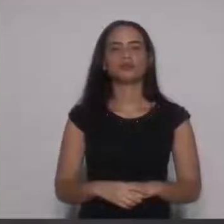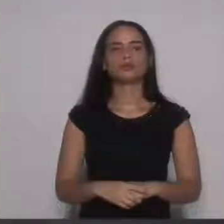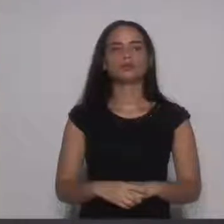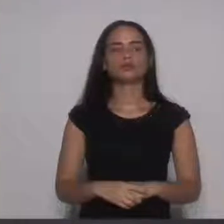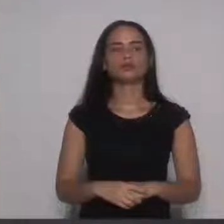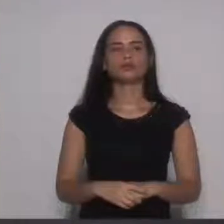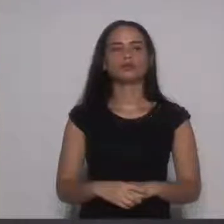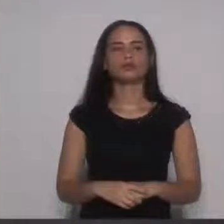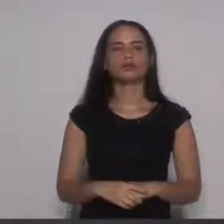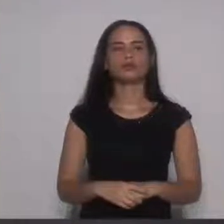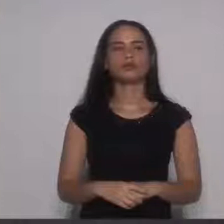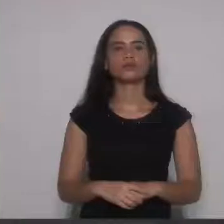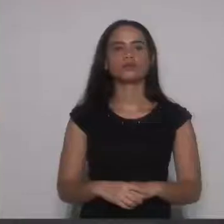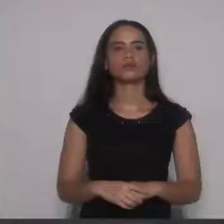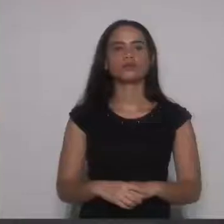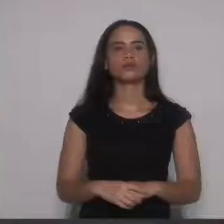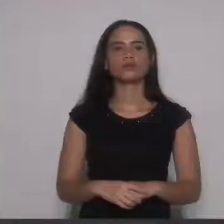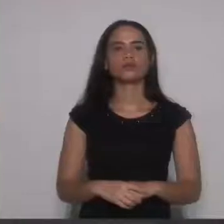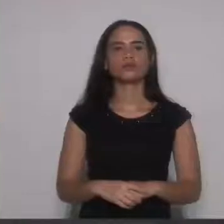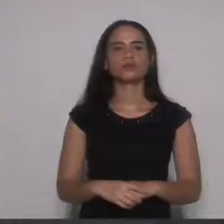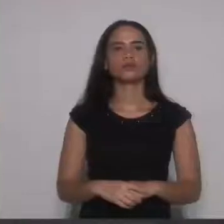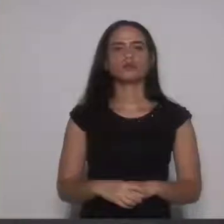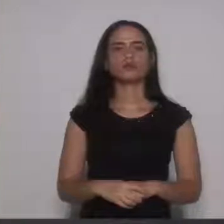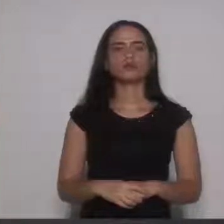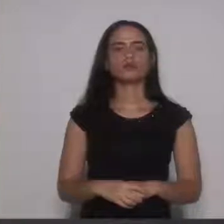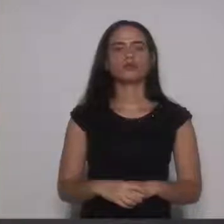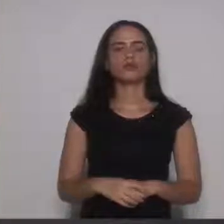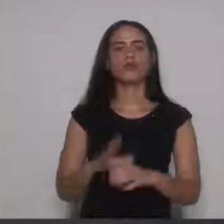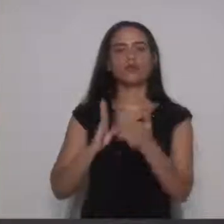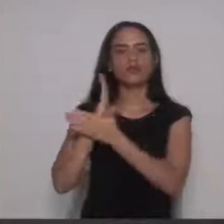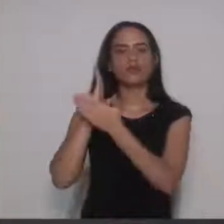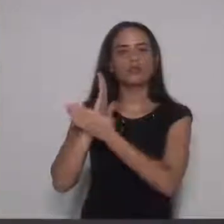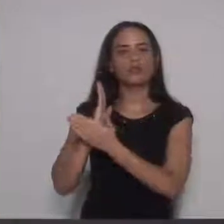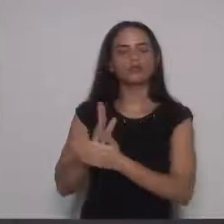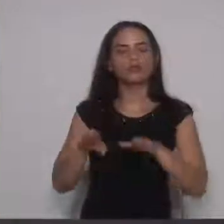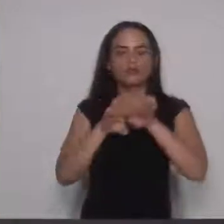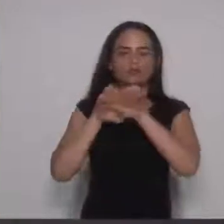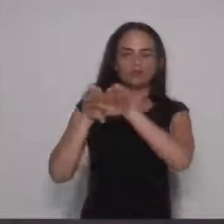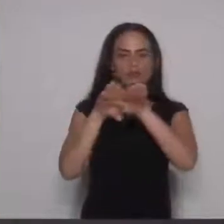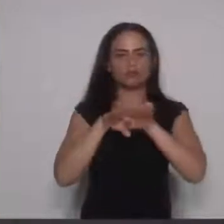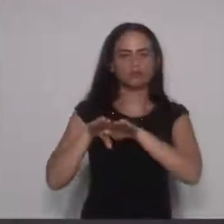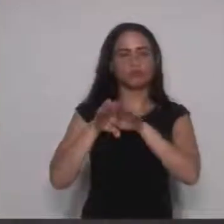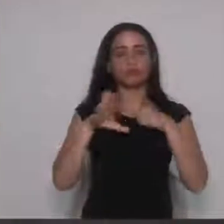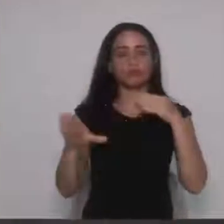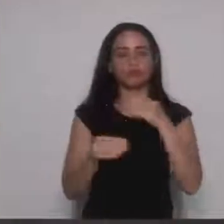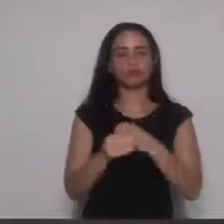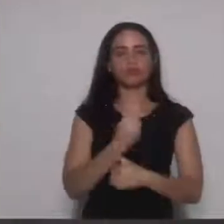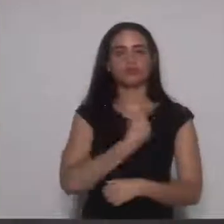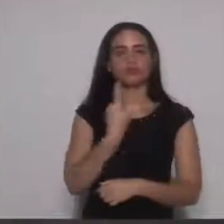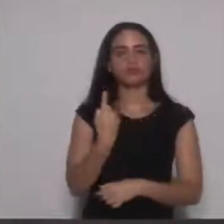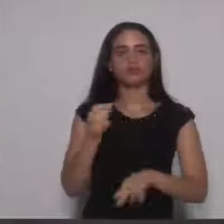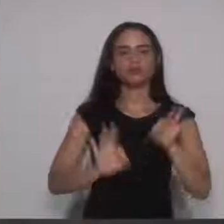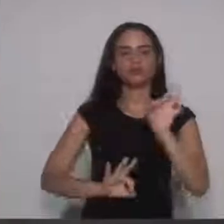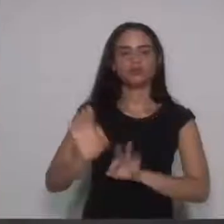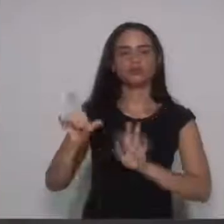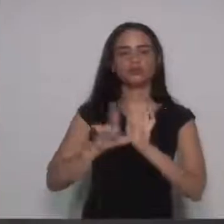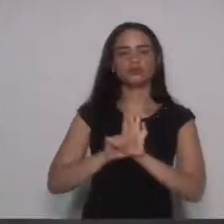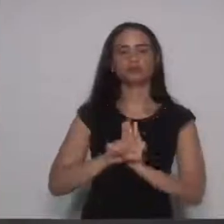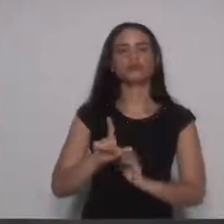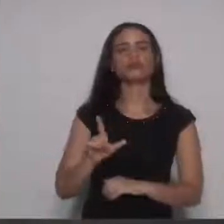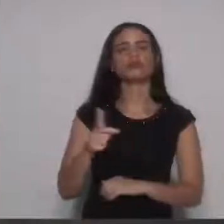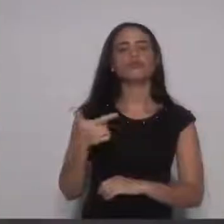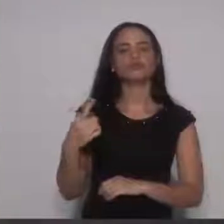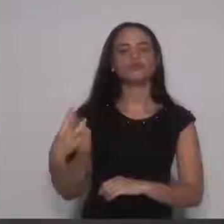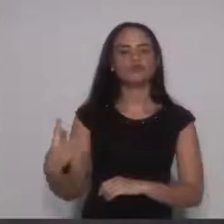Não tendo recebido votação unânime e favorável ao primeiro turno de votação, o substitutivo número um ao projeto de lei número 23.188 será o